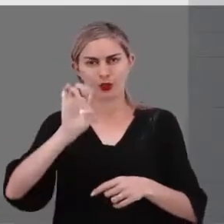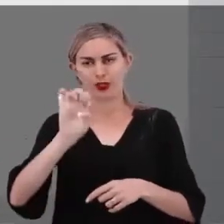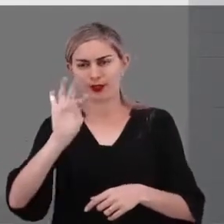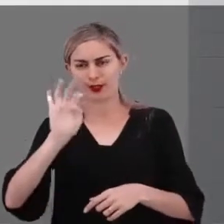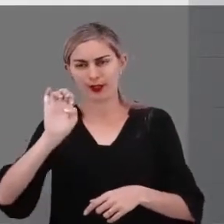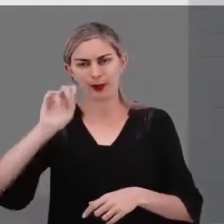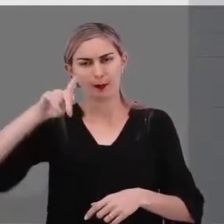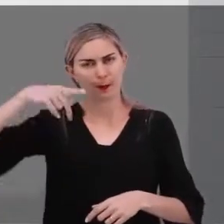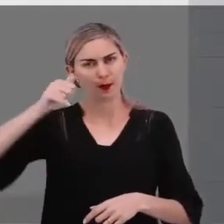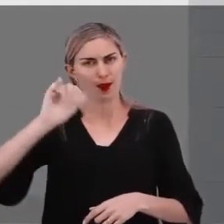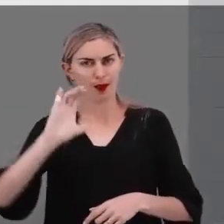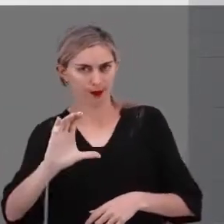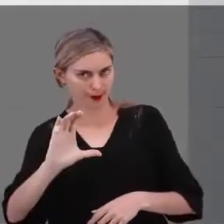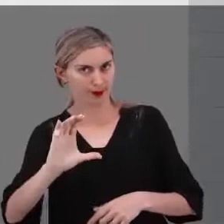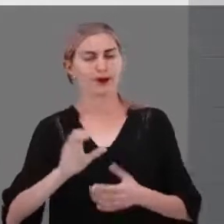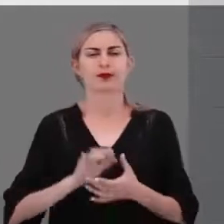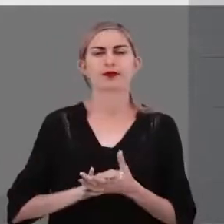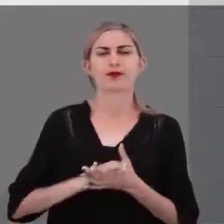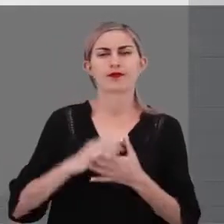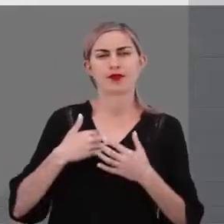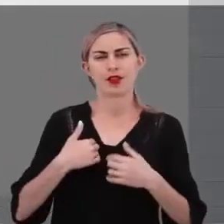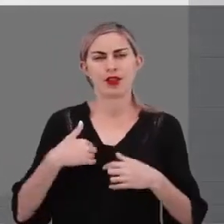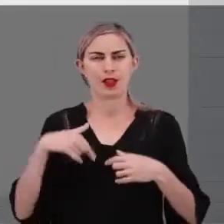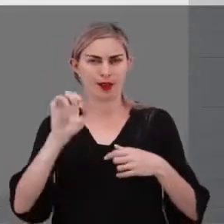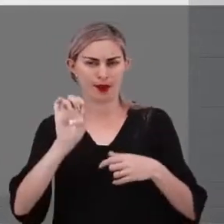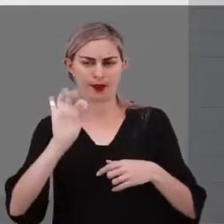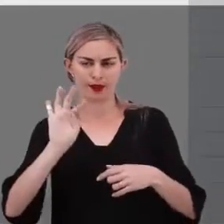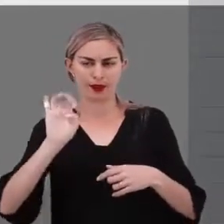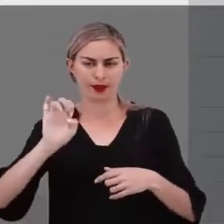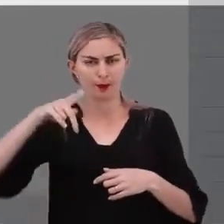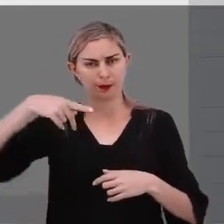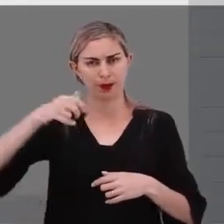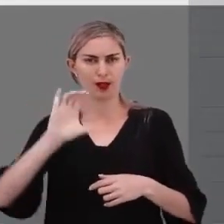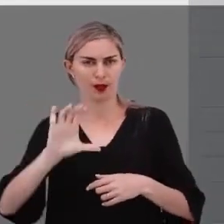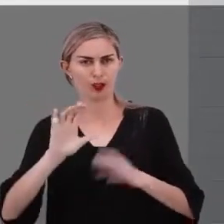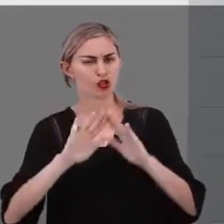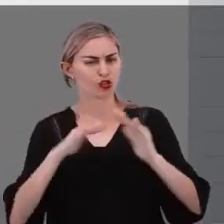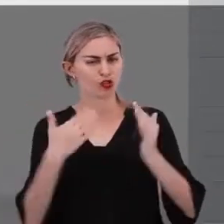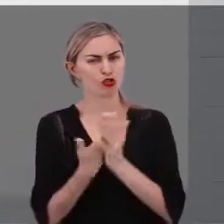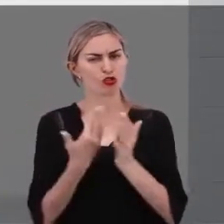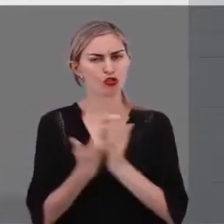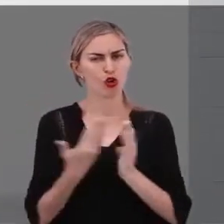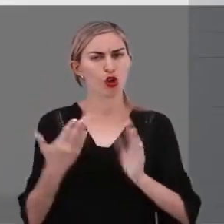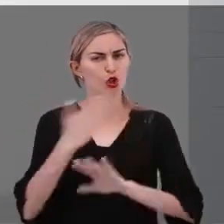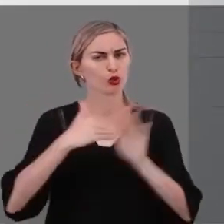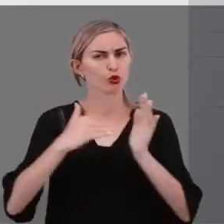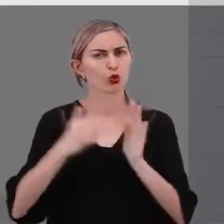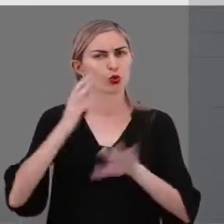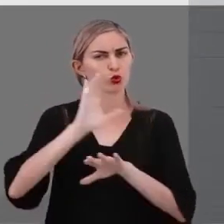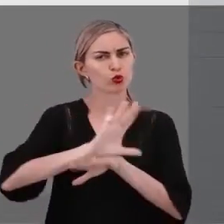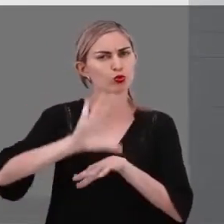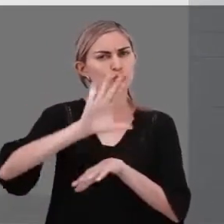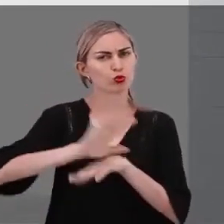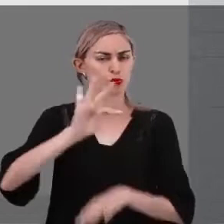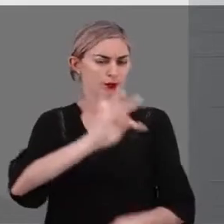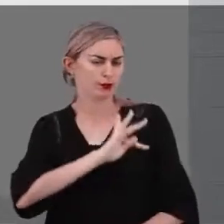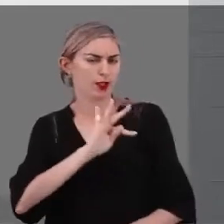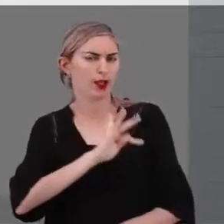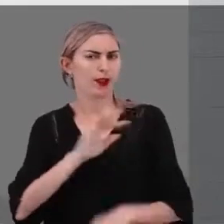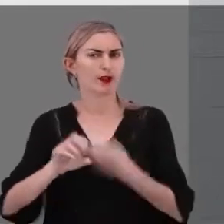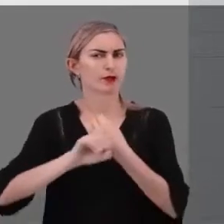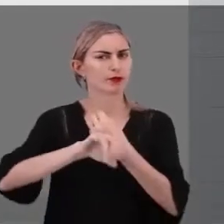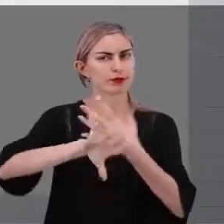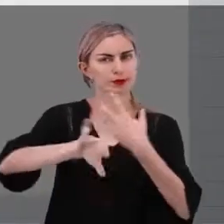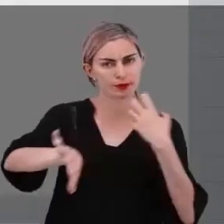Antônio Carlos Gomes da Costa. A ETAPAC é a escola ofertante de todos os cursos técnicos na modalidade AAD.